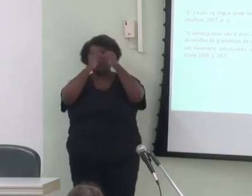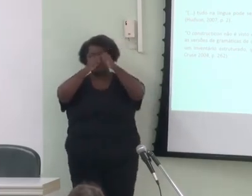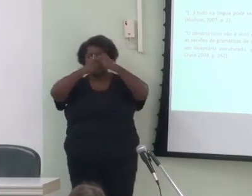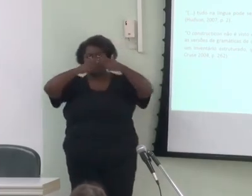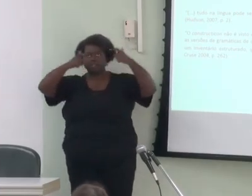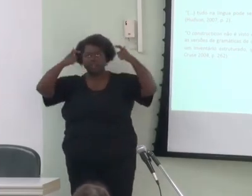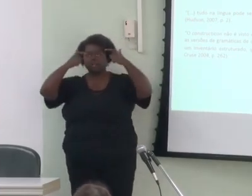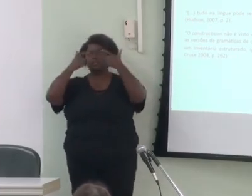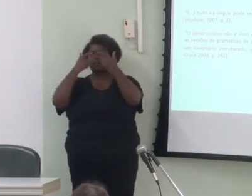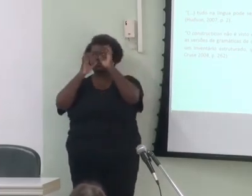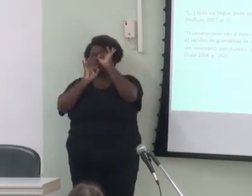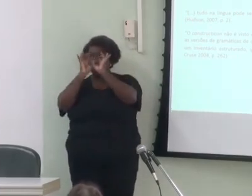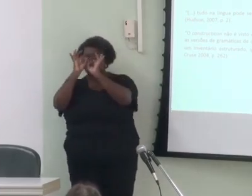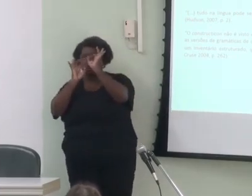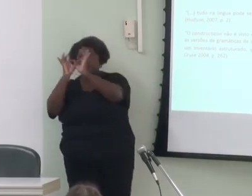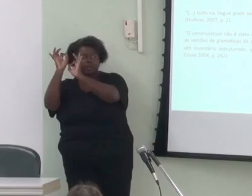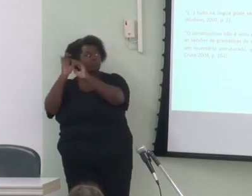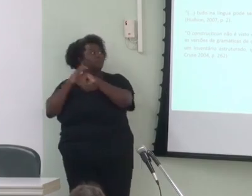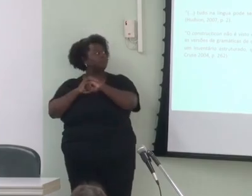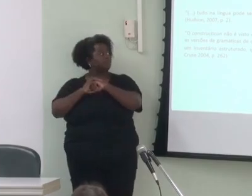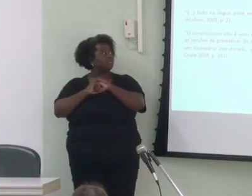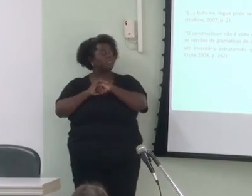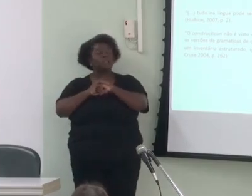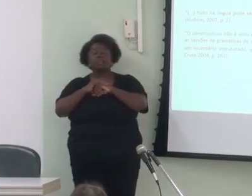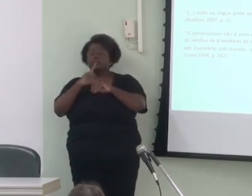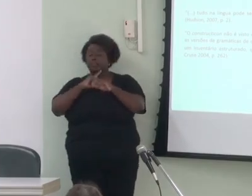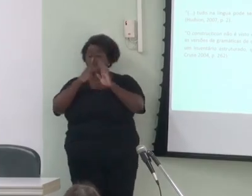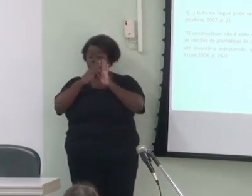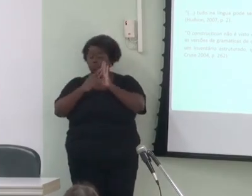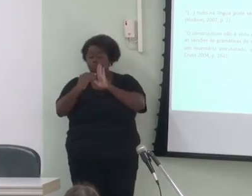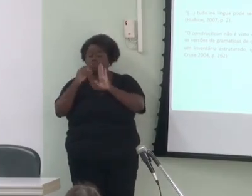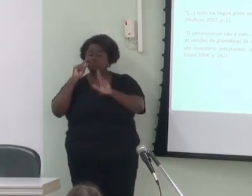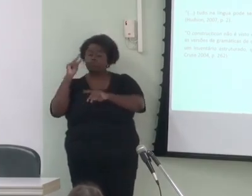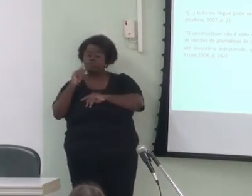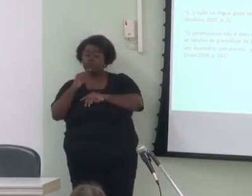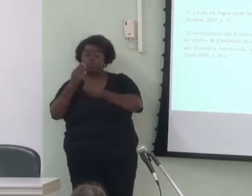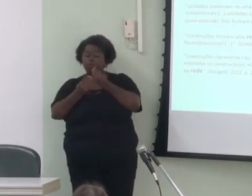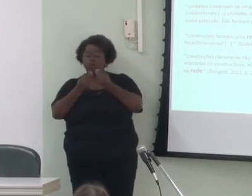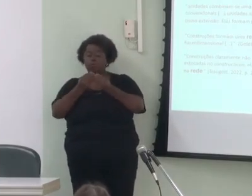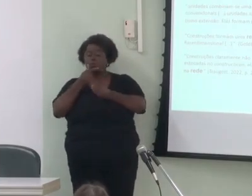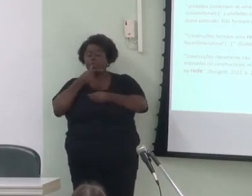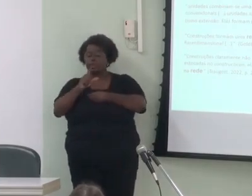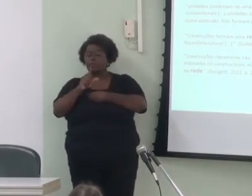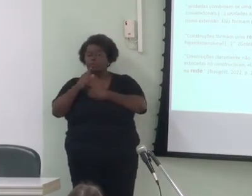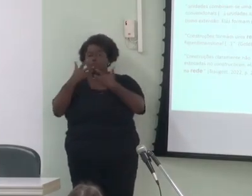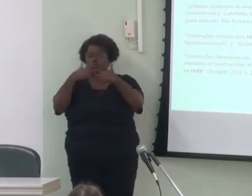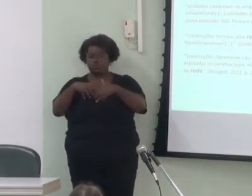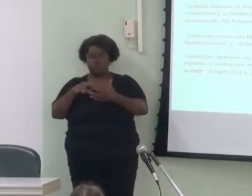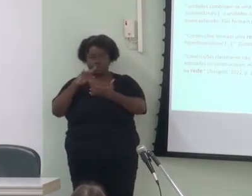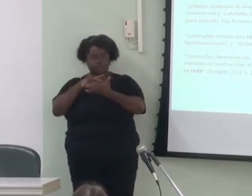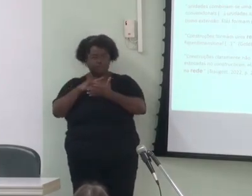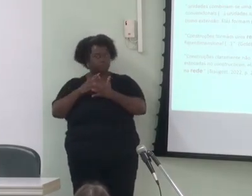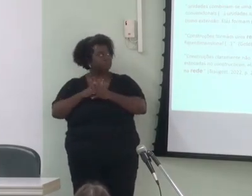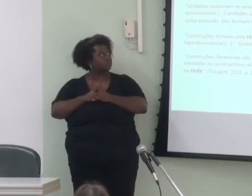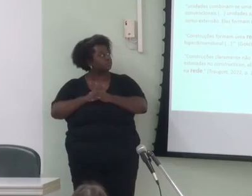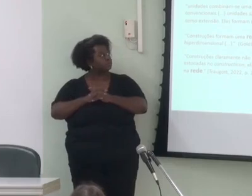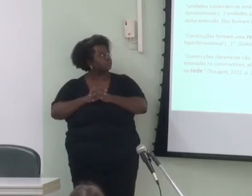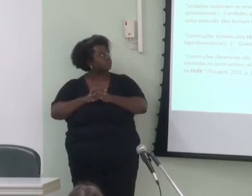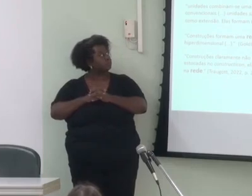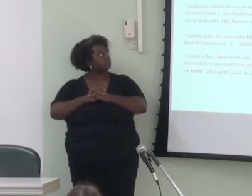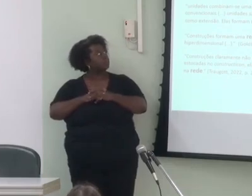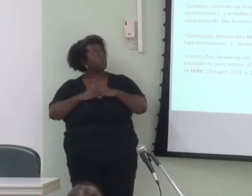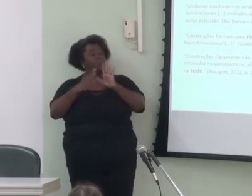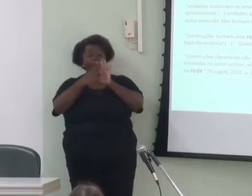vários modelos assumem portão a visão da língua como rede pode passar os diferentes modelos partem do